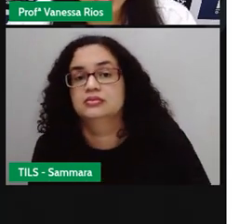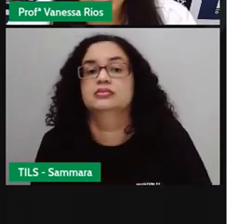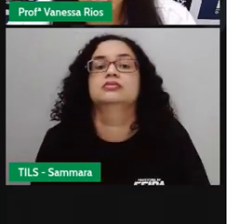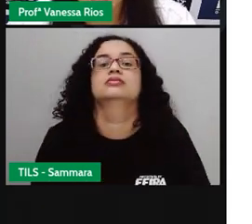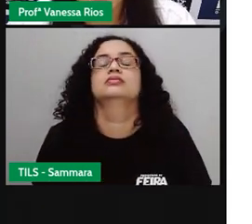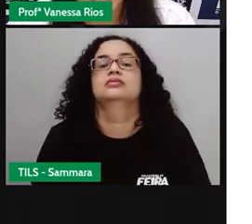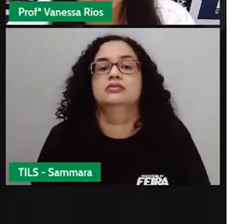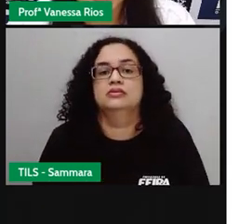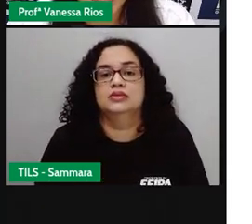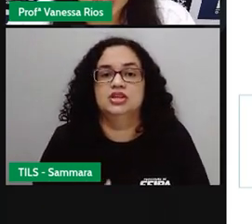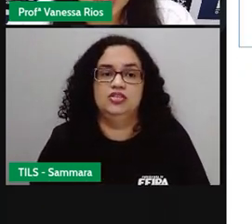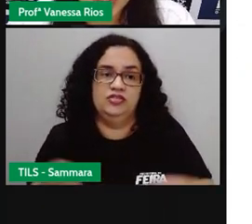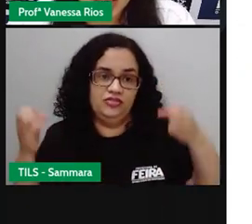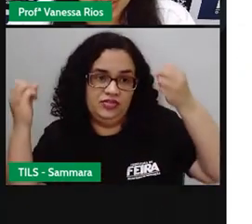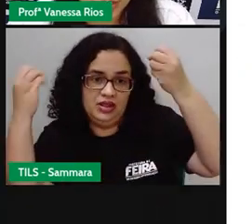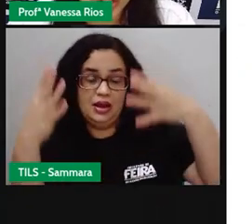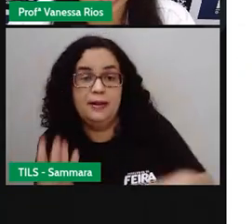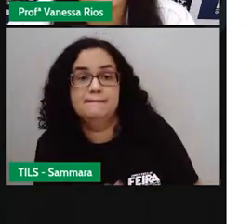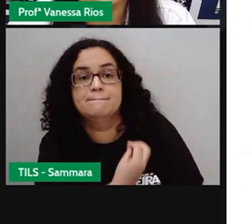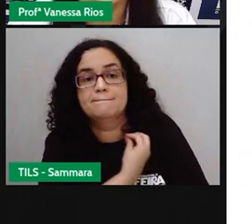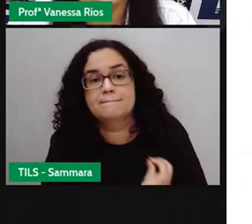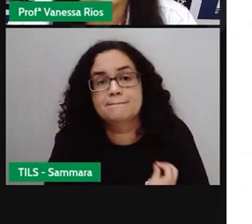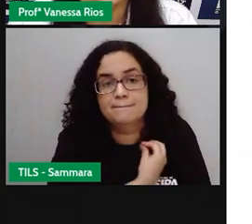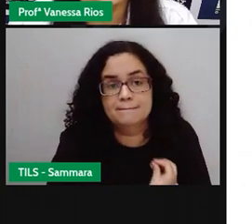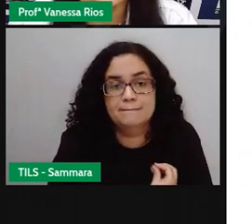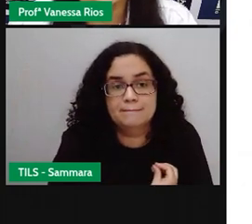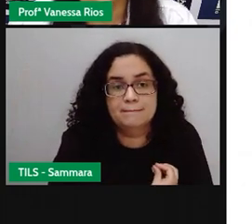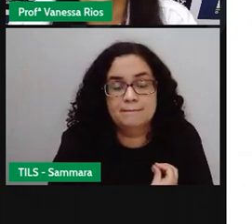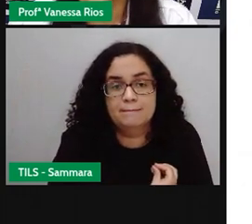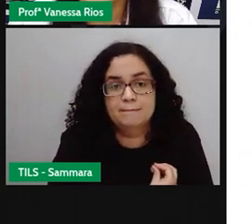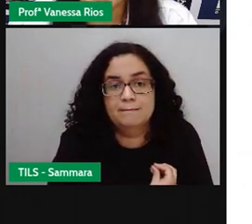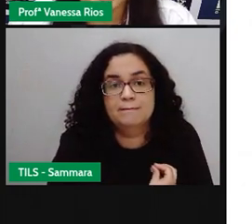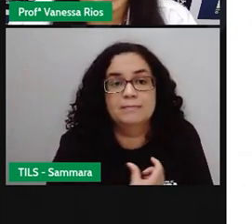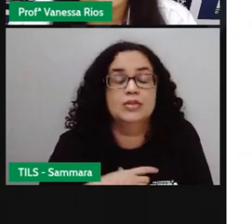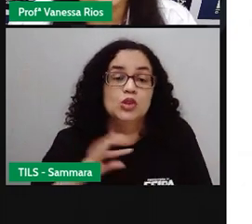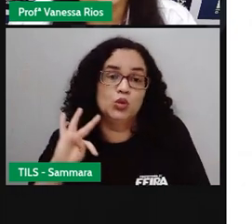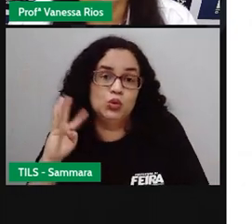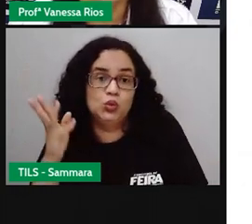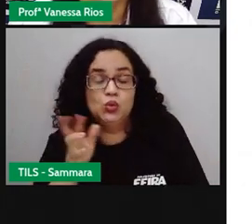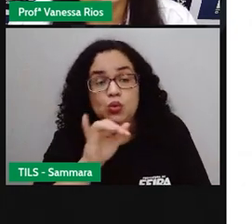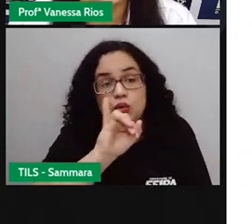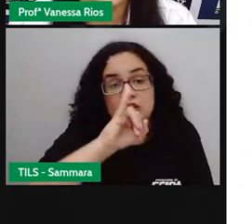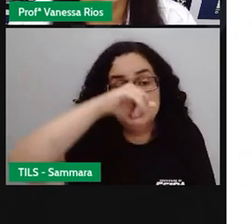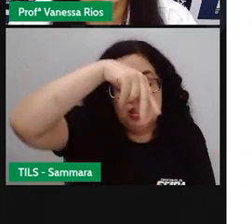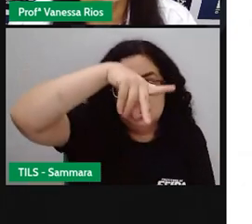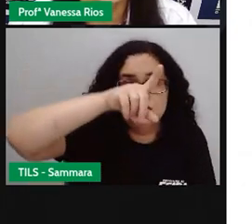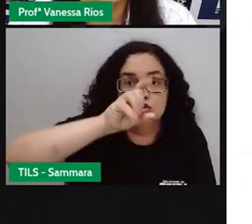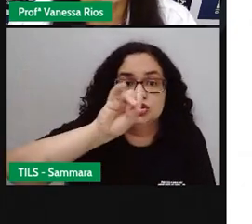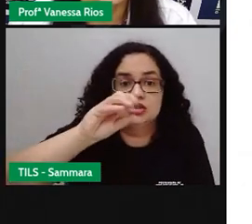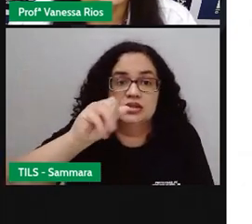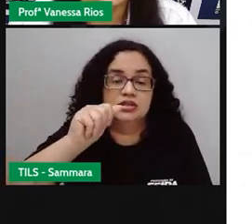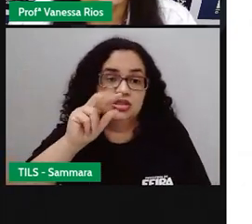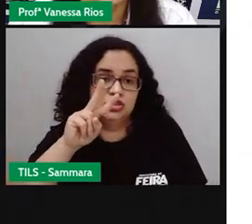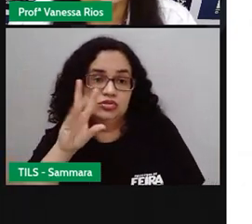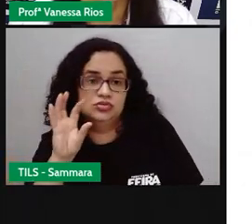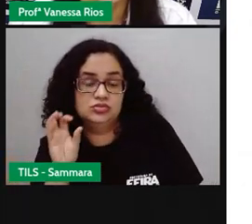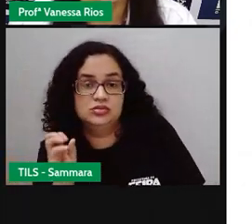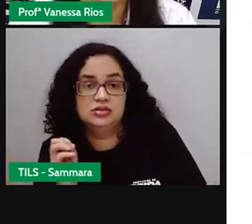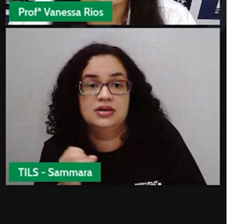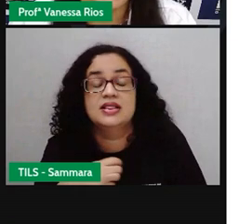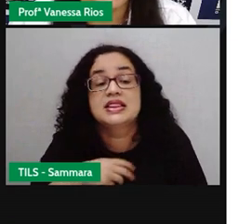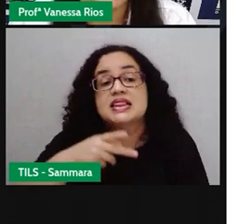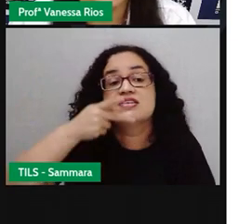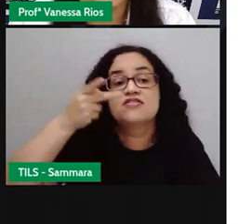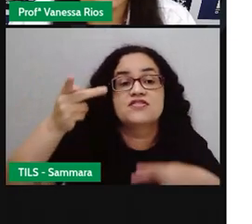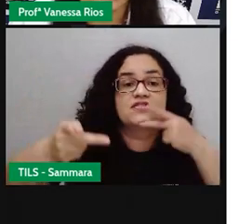Então, quando a gente fala em presente, o presente do indicativo indica a ação simultânea ao momento